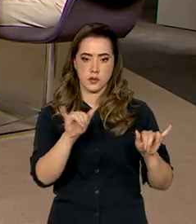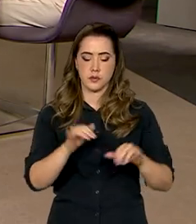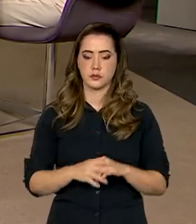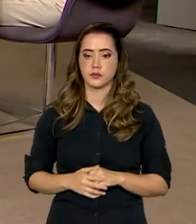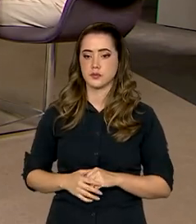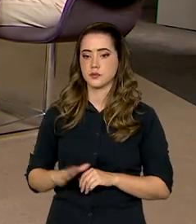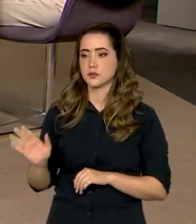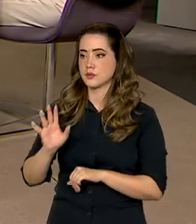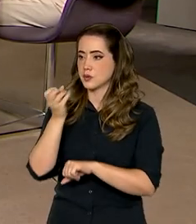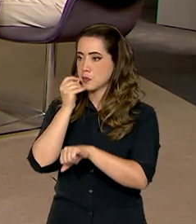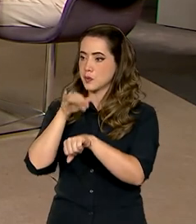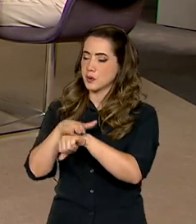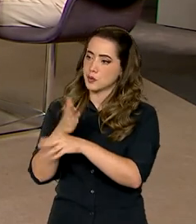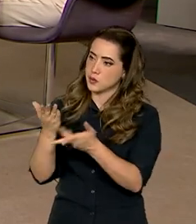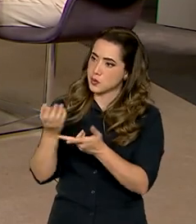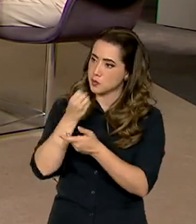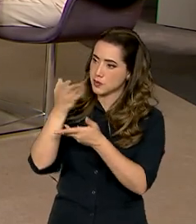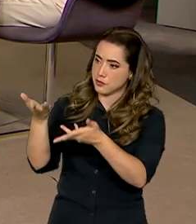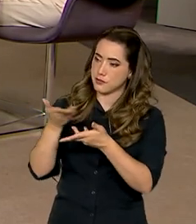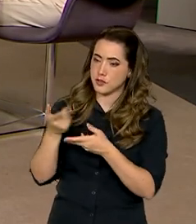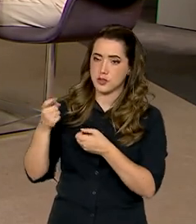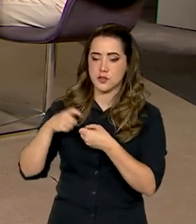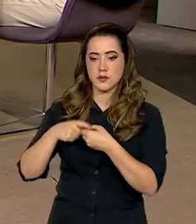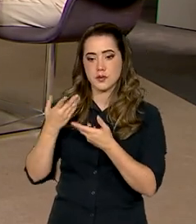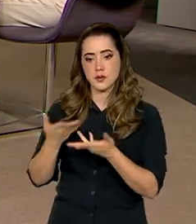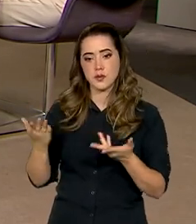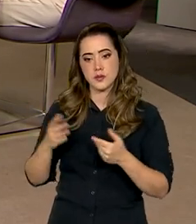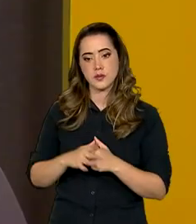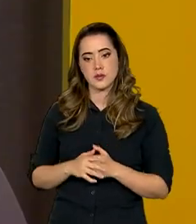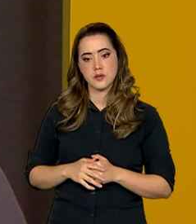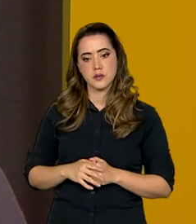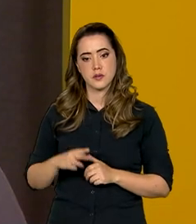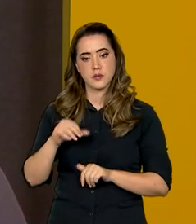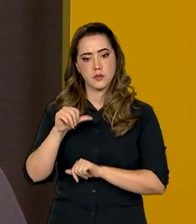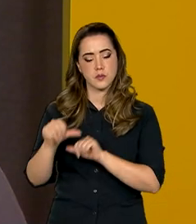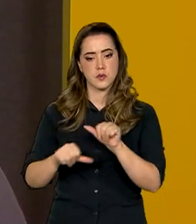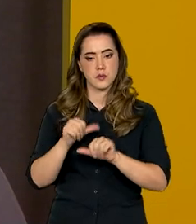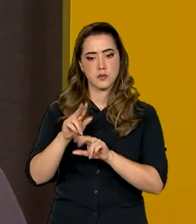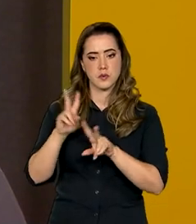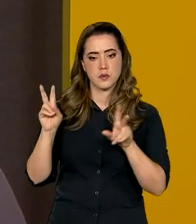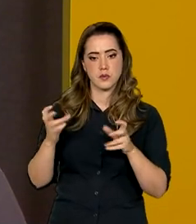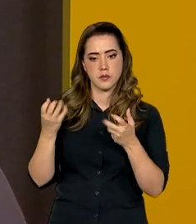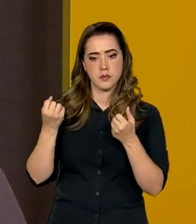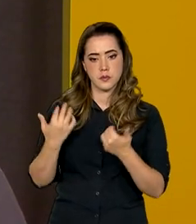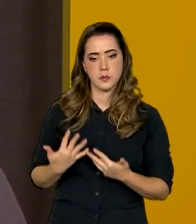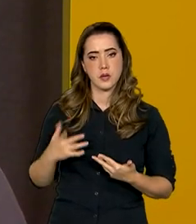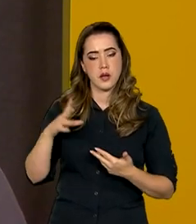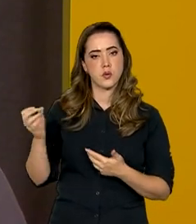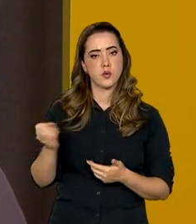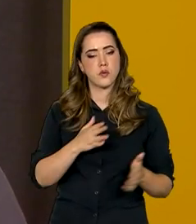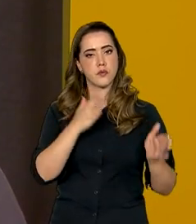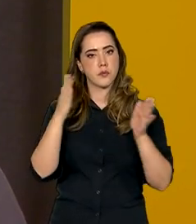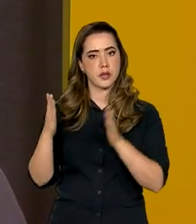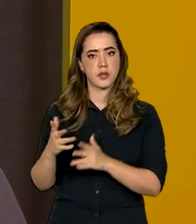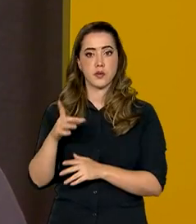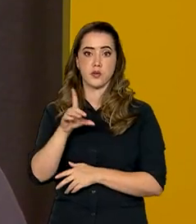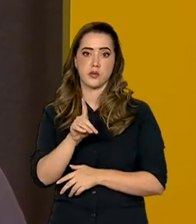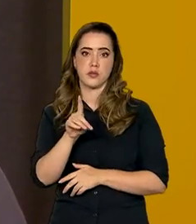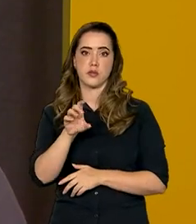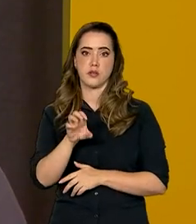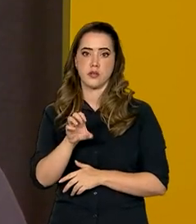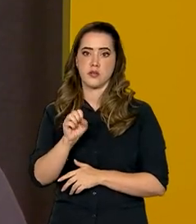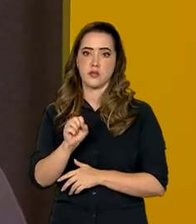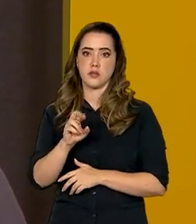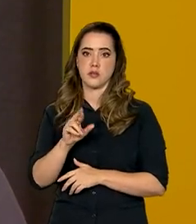Boa noite, professor. Bem-vindo de volta aqui ao Brasil em Dia. Bom, agora mudando um pouquinho de assunto, vamos falar sobre essa nova fase do desenrola, que começou